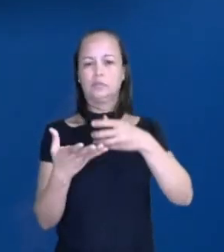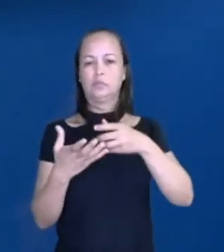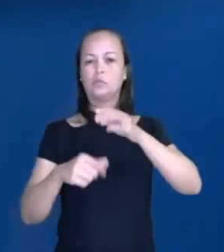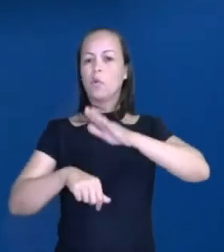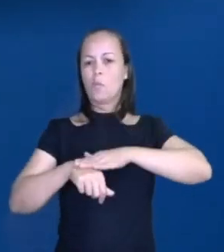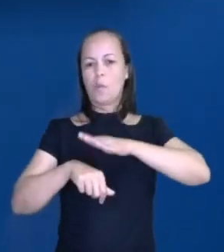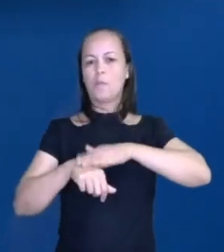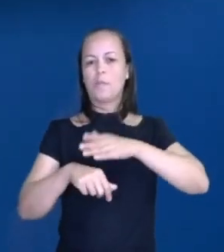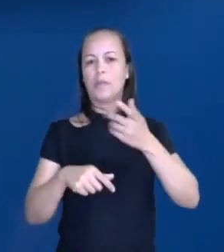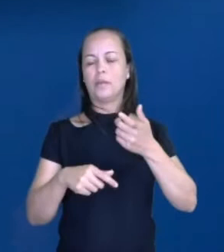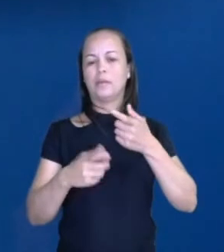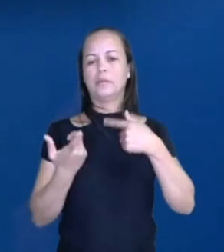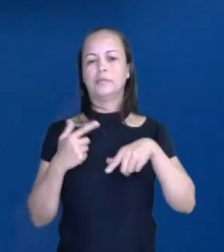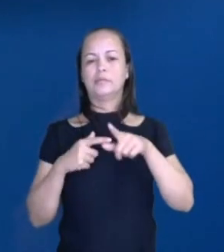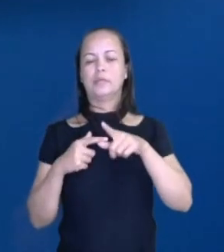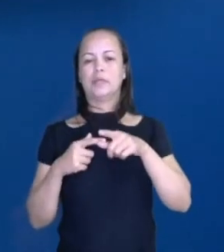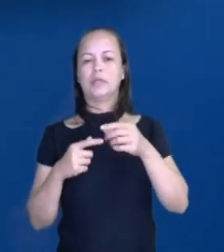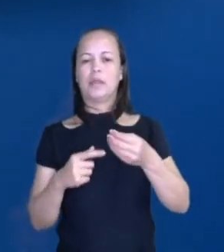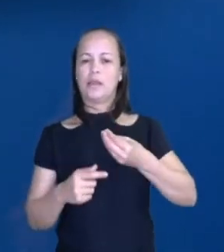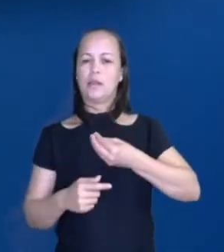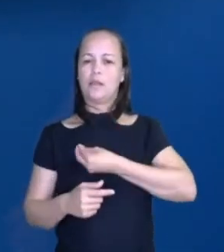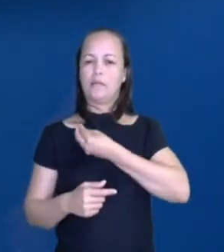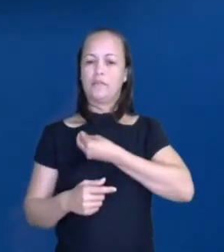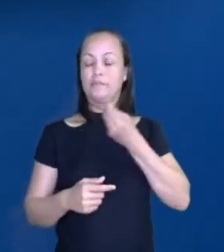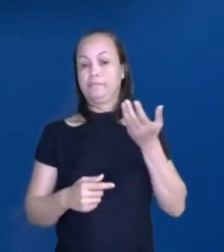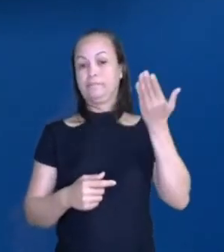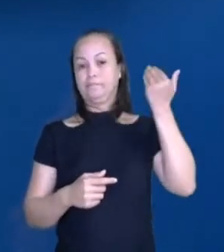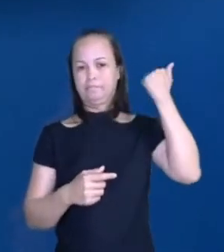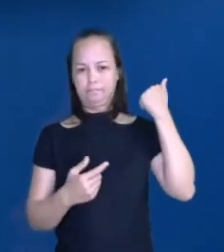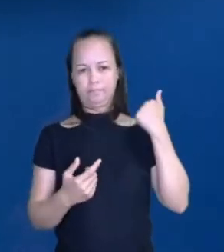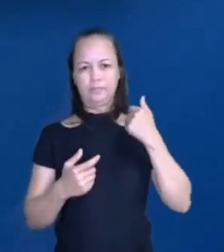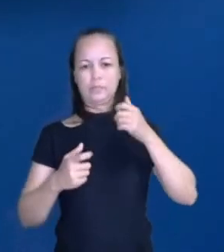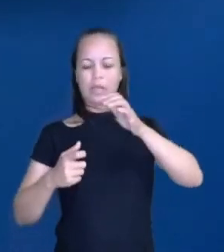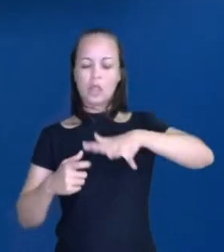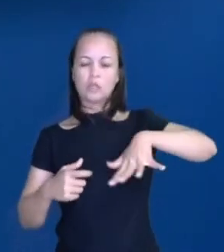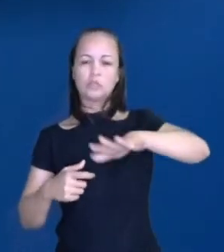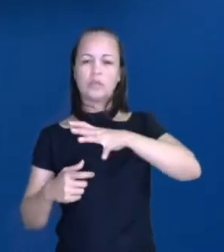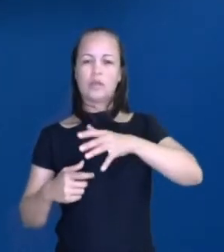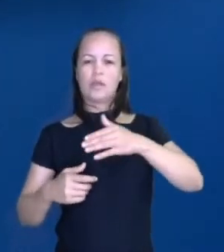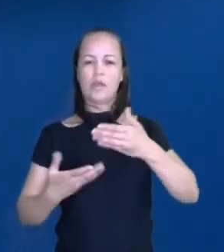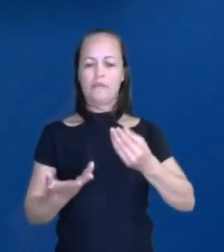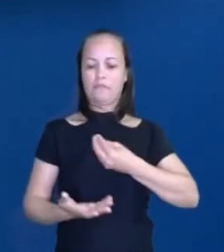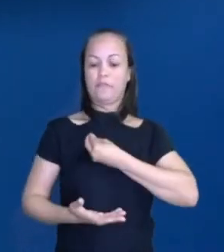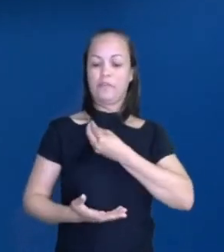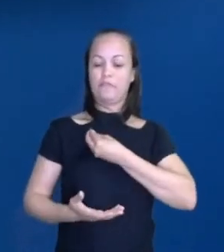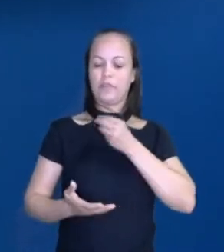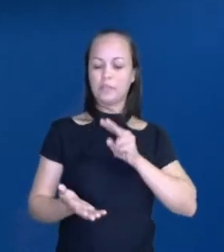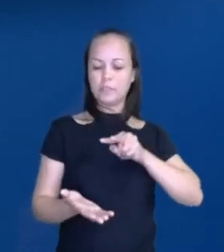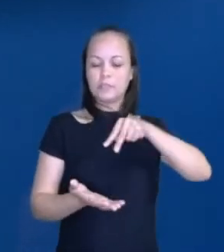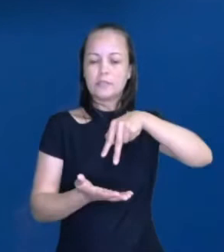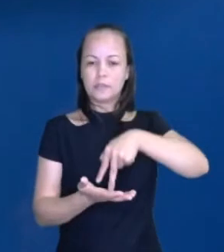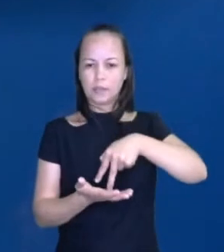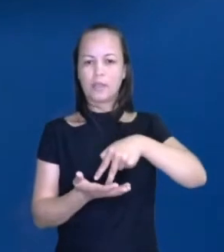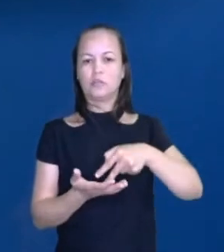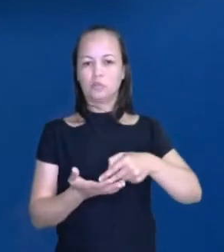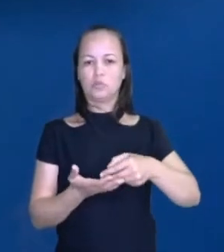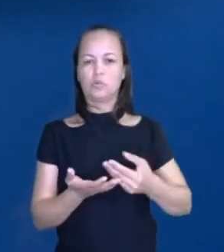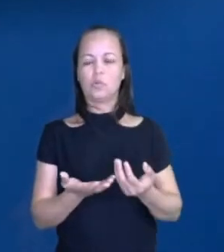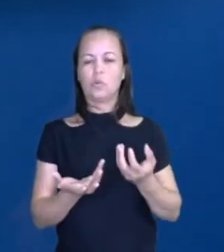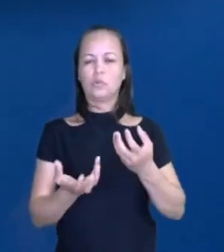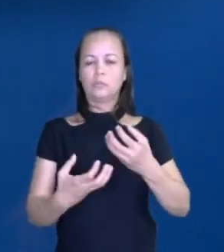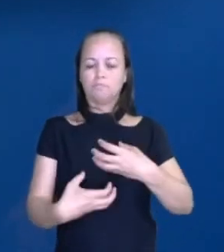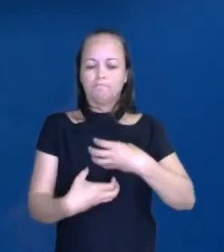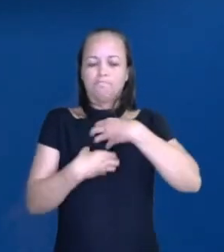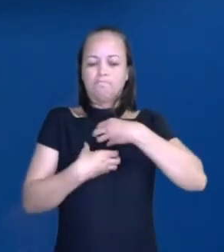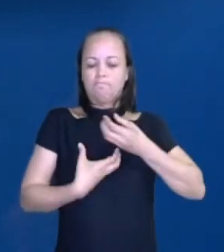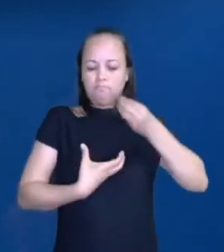momento, daquela época em que foi vivida. Então, o espaço é isso, é você vivenciar, é você ser colocado dentro para que